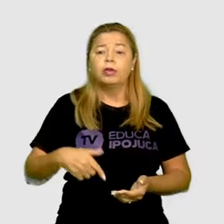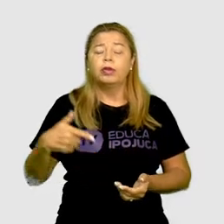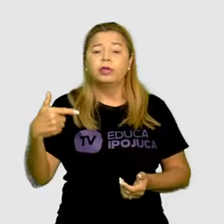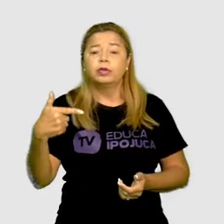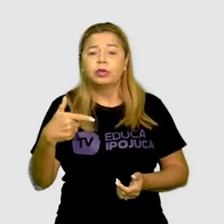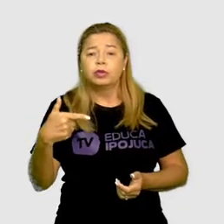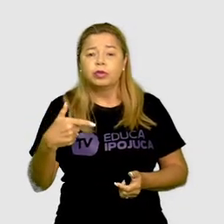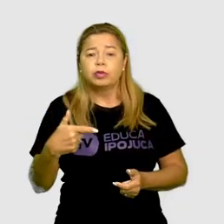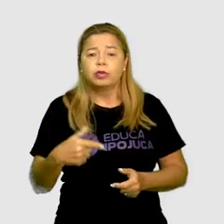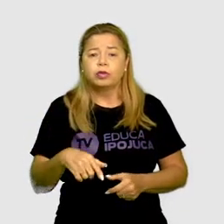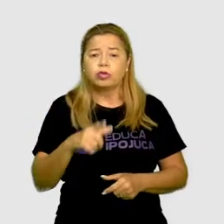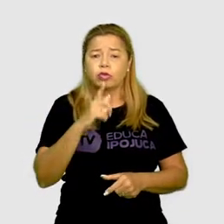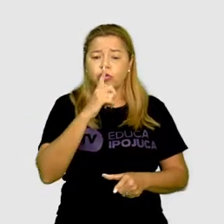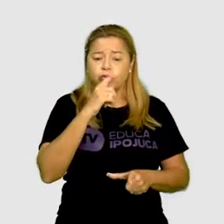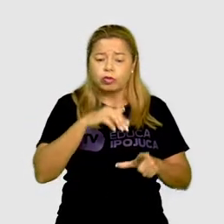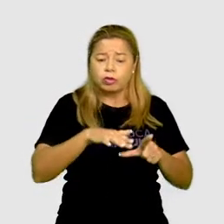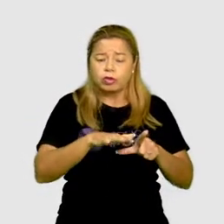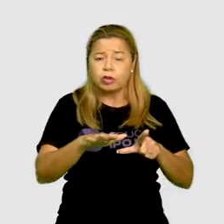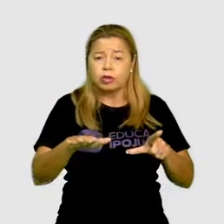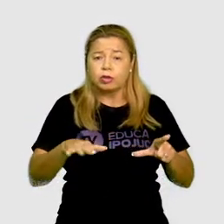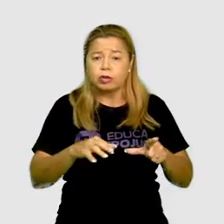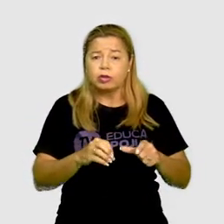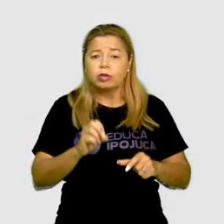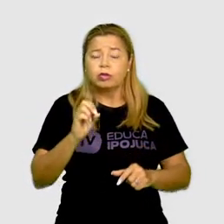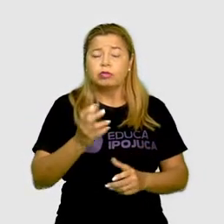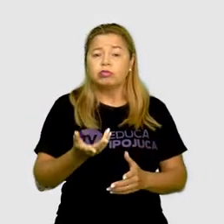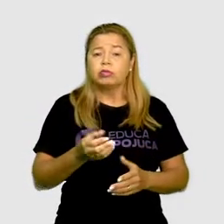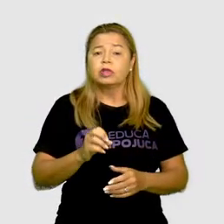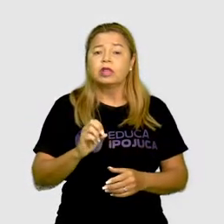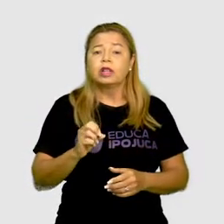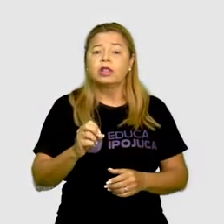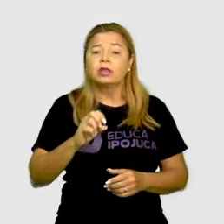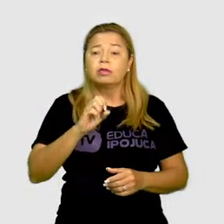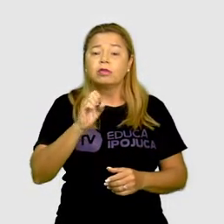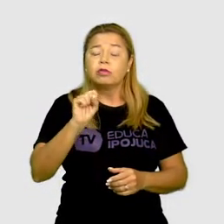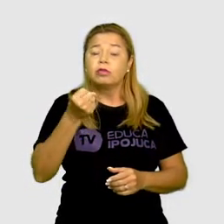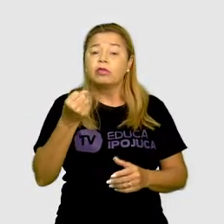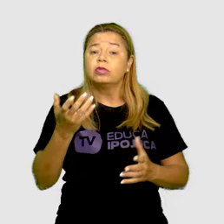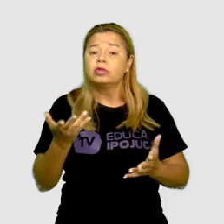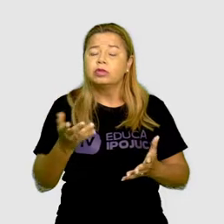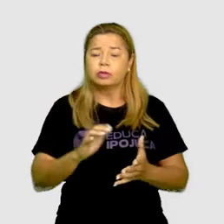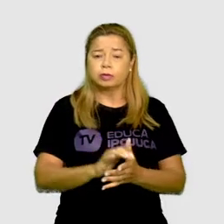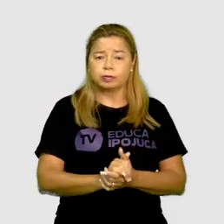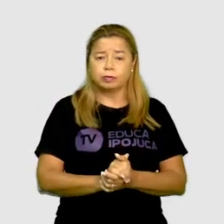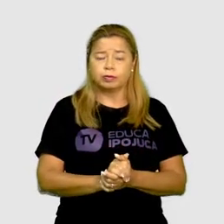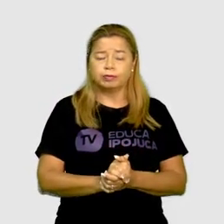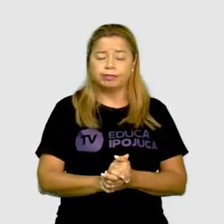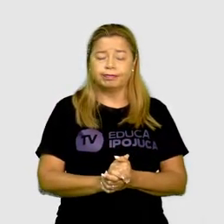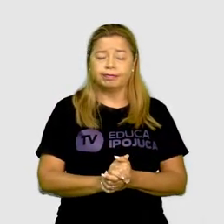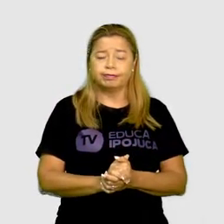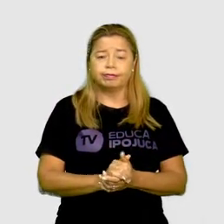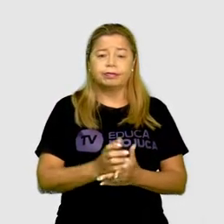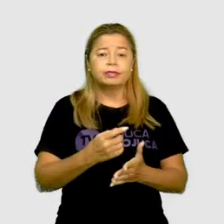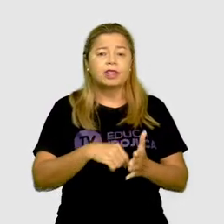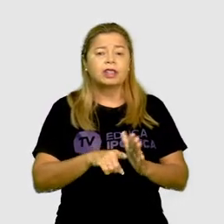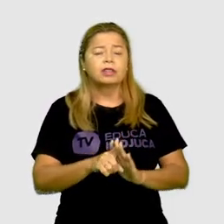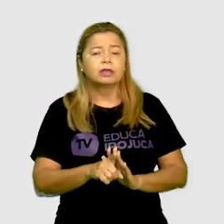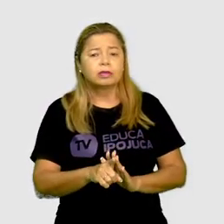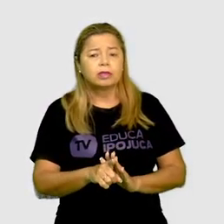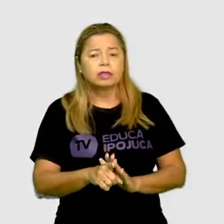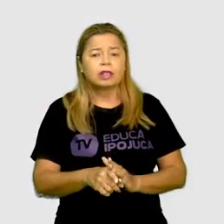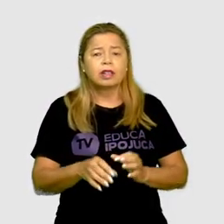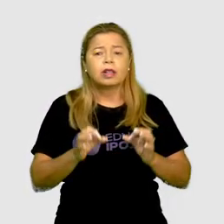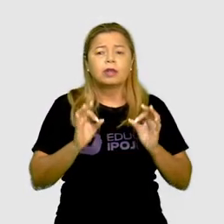líquido por 8 palavrinhas para você completar. E aí eu pergunto para você, qual a